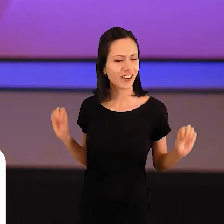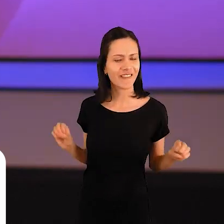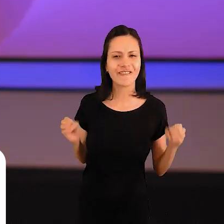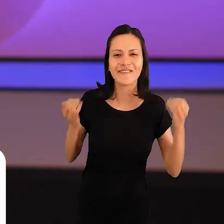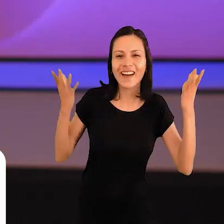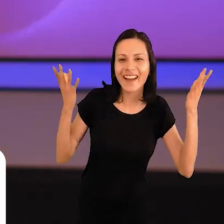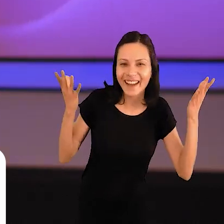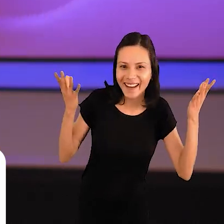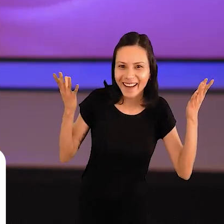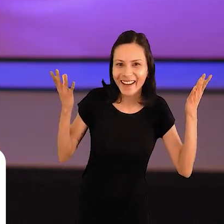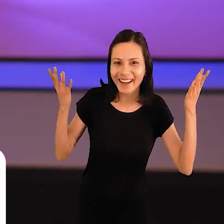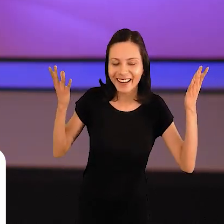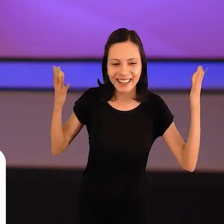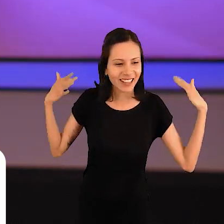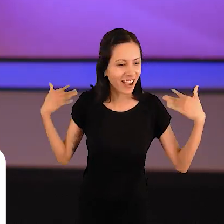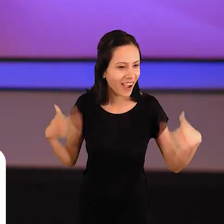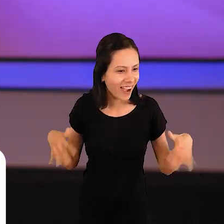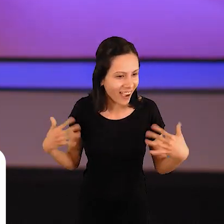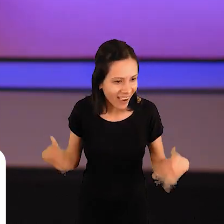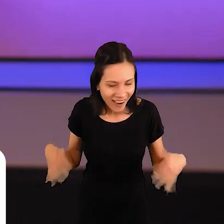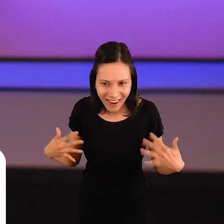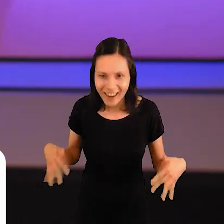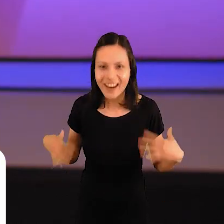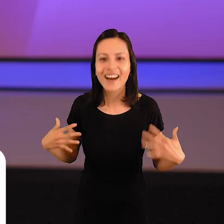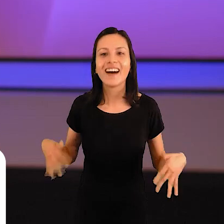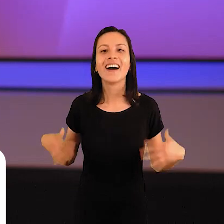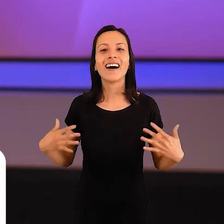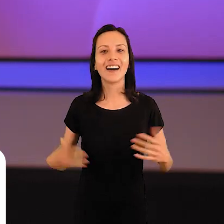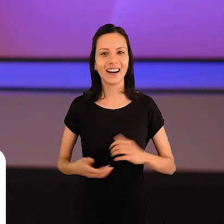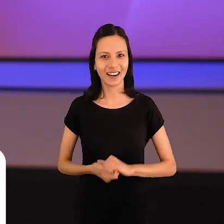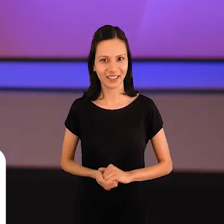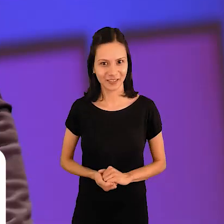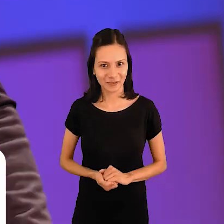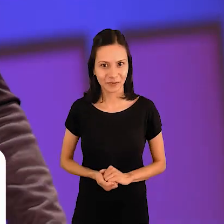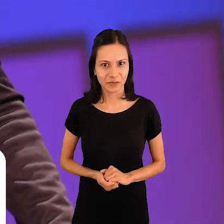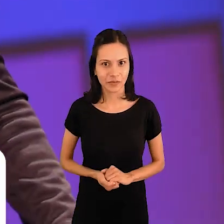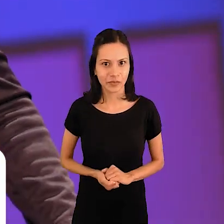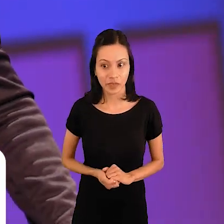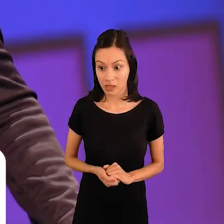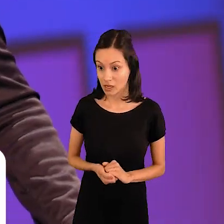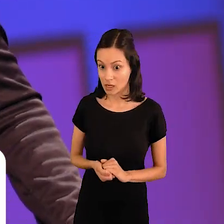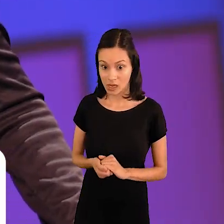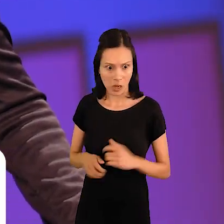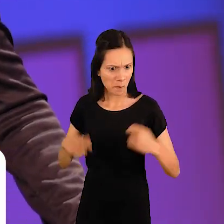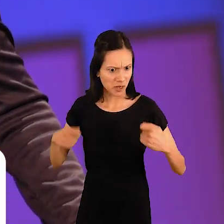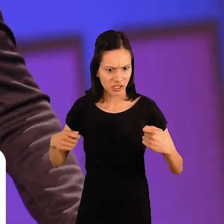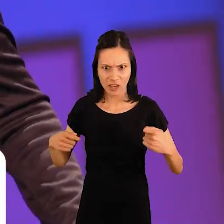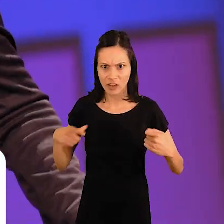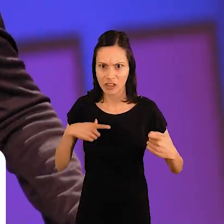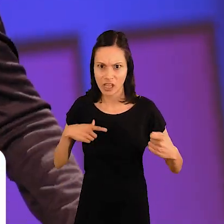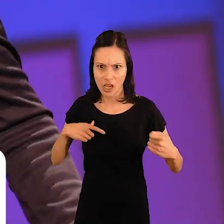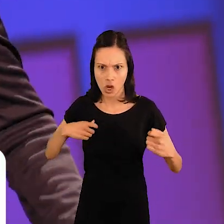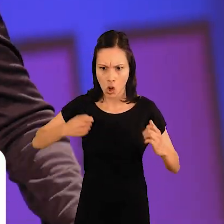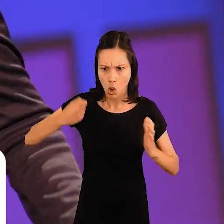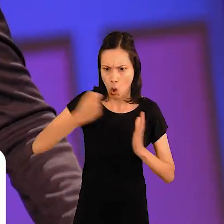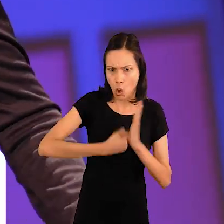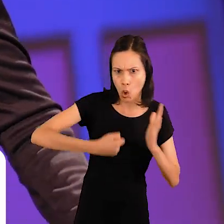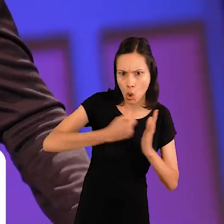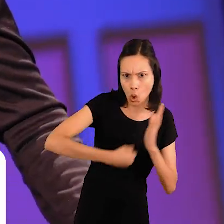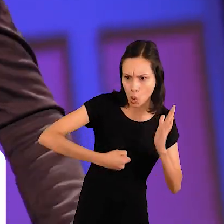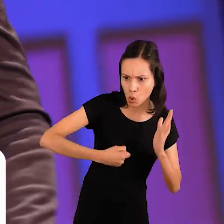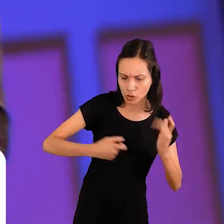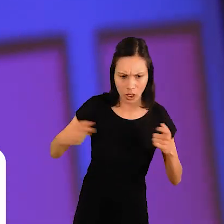festa incrível que ia acontecer. E antes da festa, eles tinham que lutar. E lutavam. Lutavam